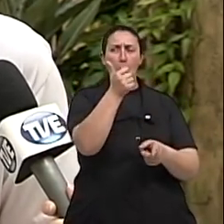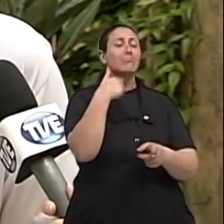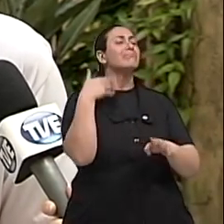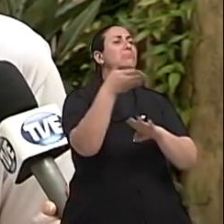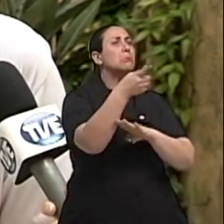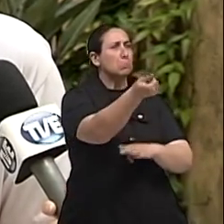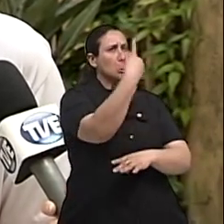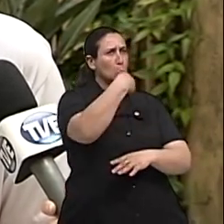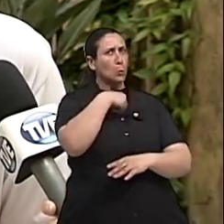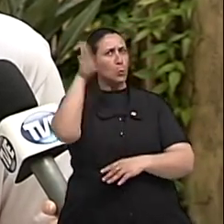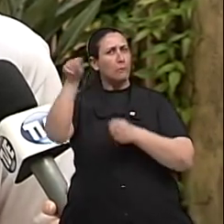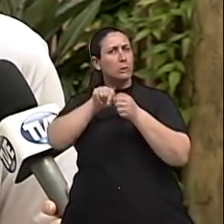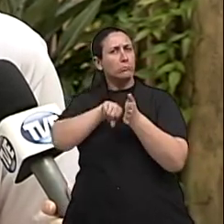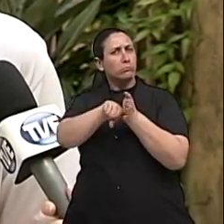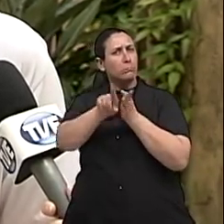oncologista.